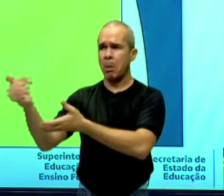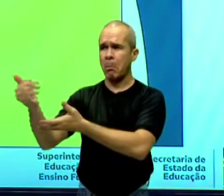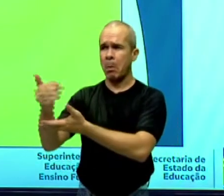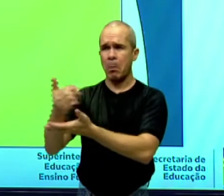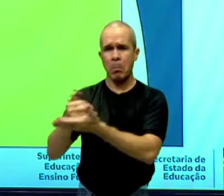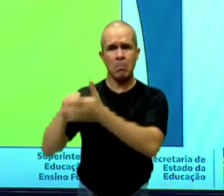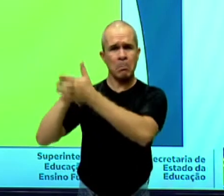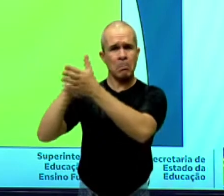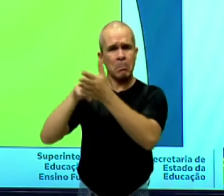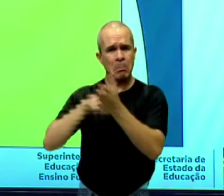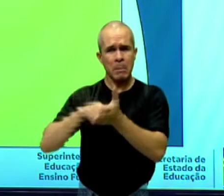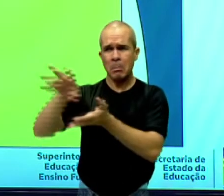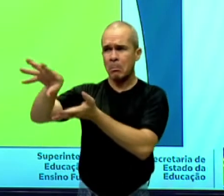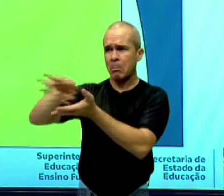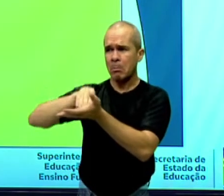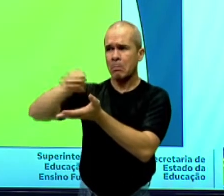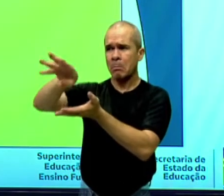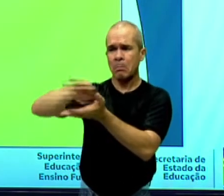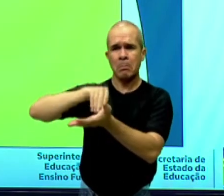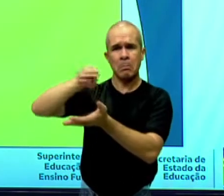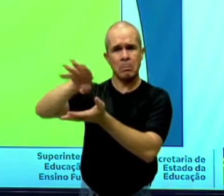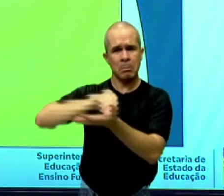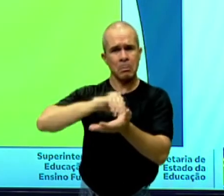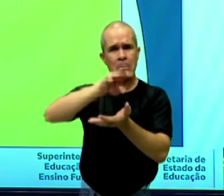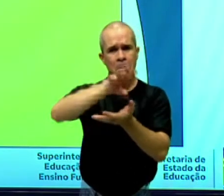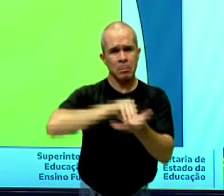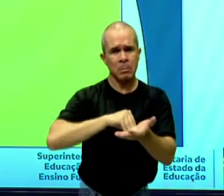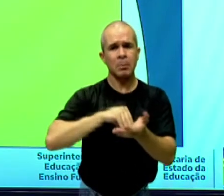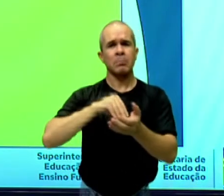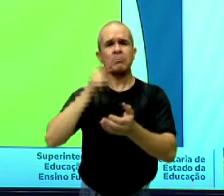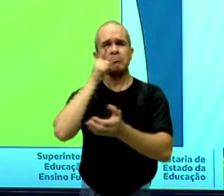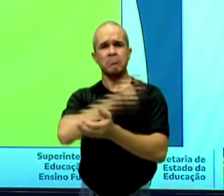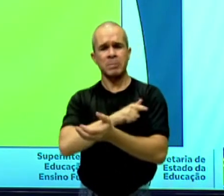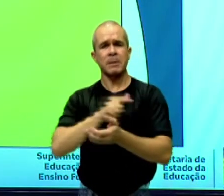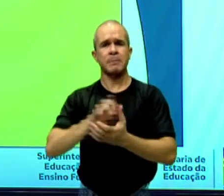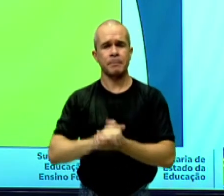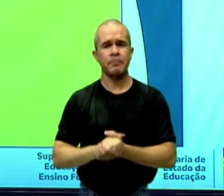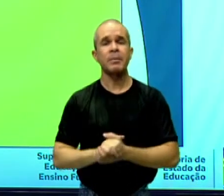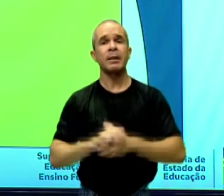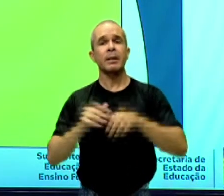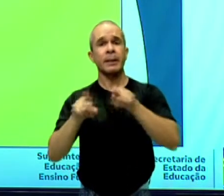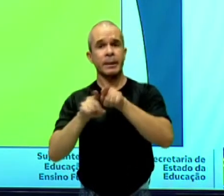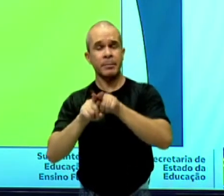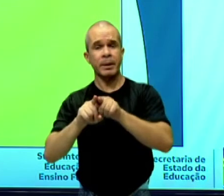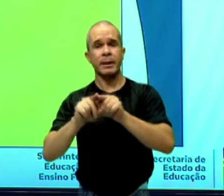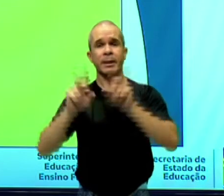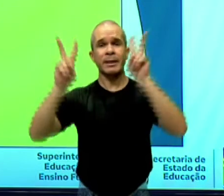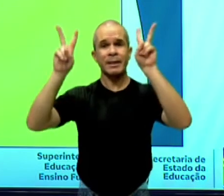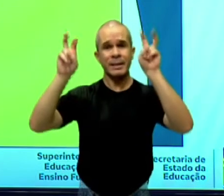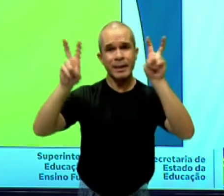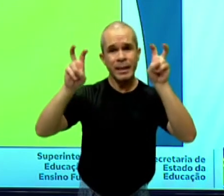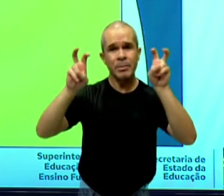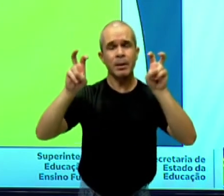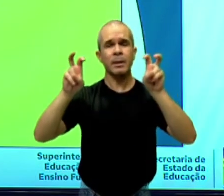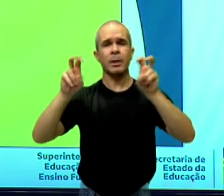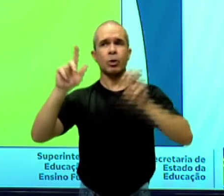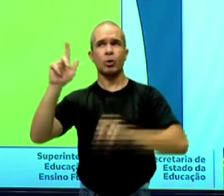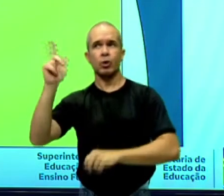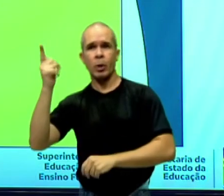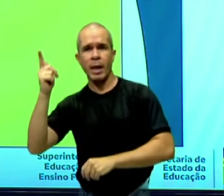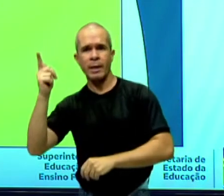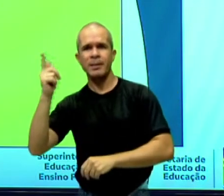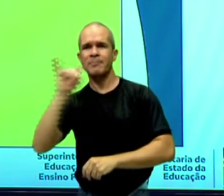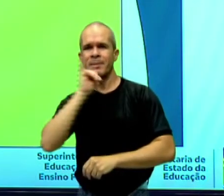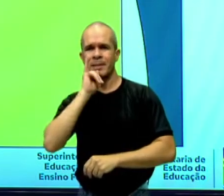diferentes fontes. Muito bem. O professor trouxe para vocês uma análise do tempo sobre Goiás. Falou,